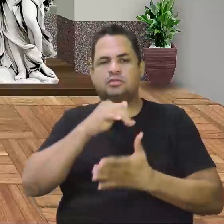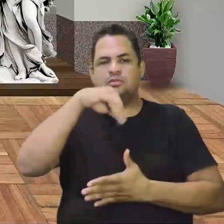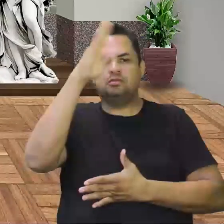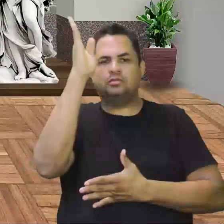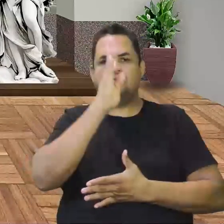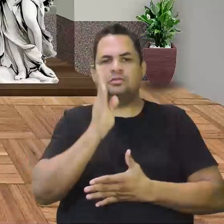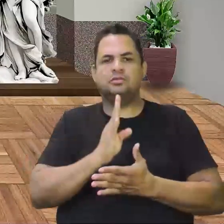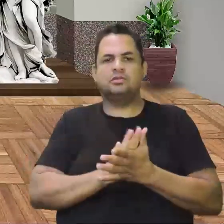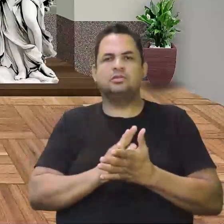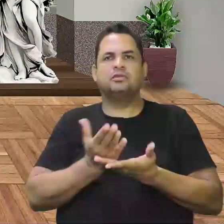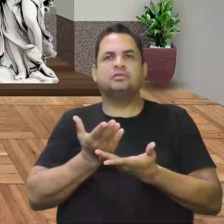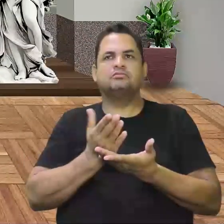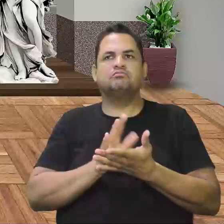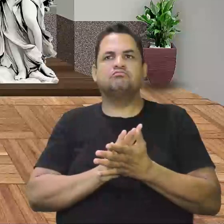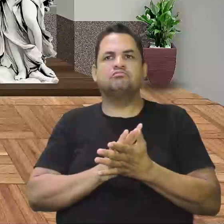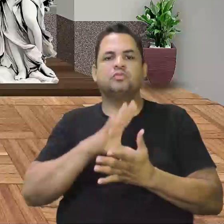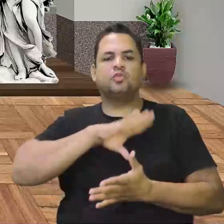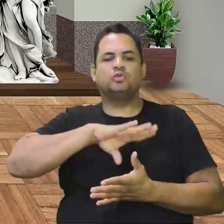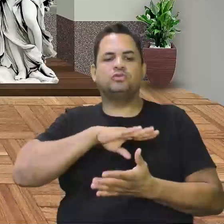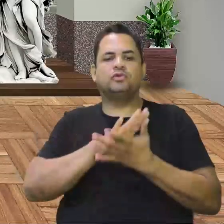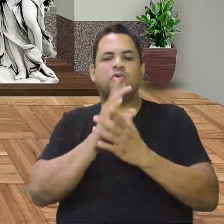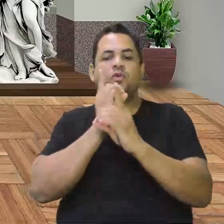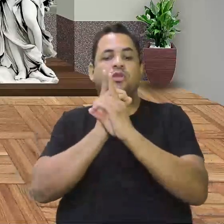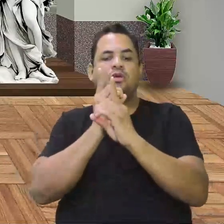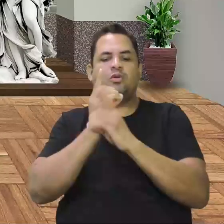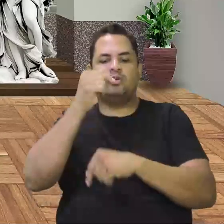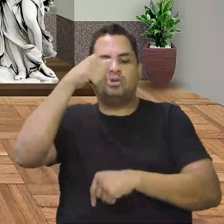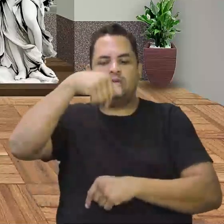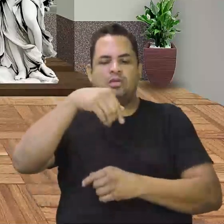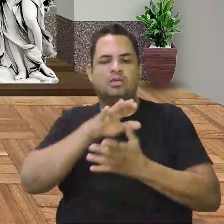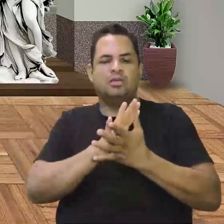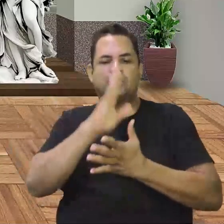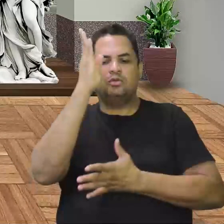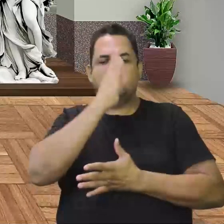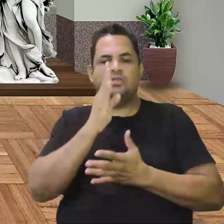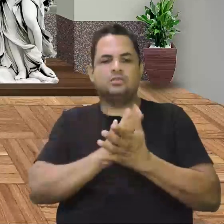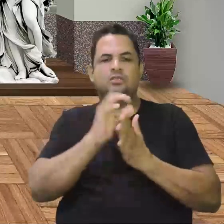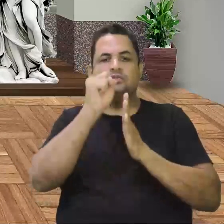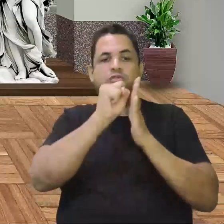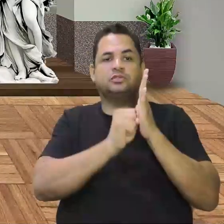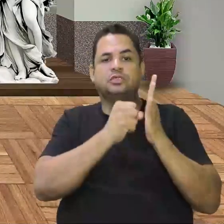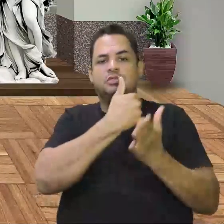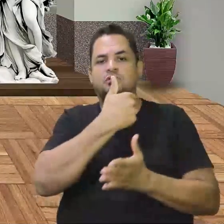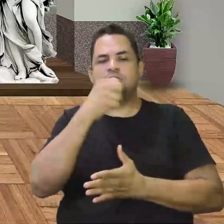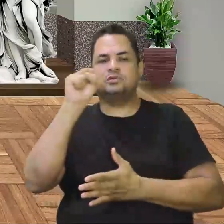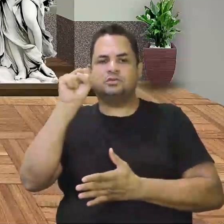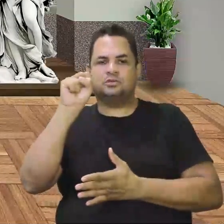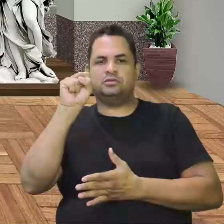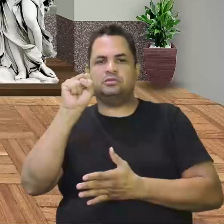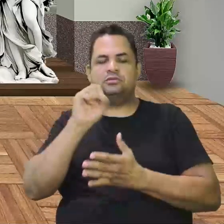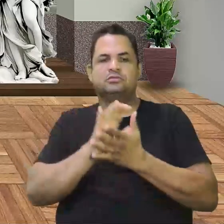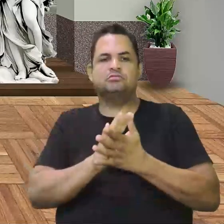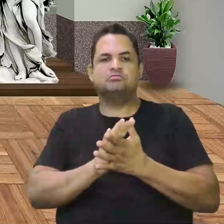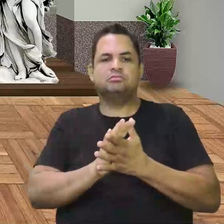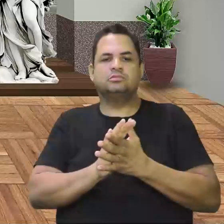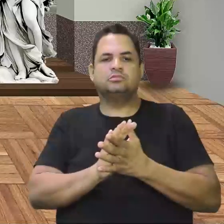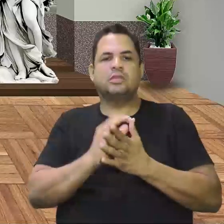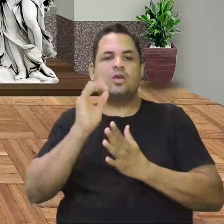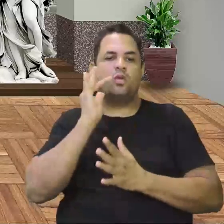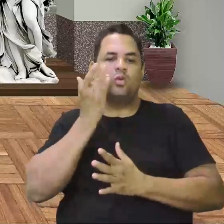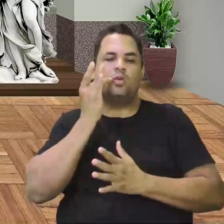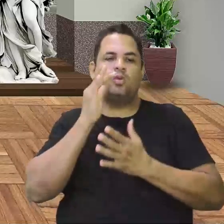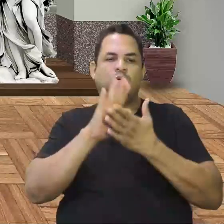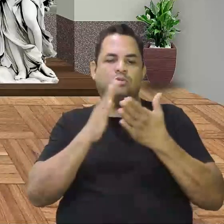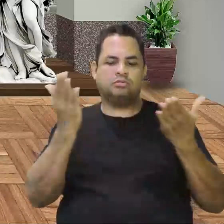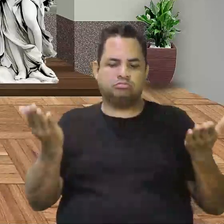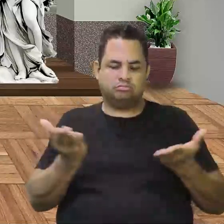achar ouro aqui no Brasil no século XVIII. O século XVIII que vai ser o século do ouro. E olha que